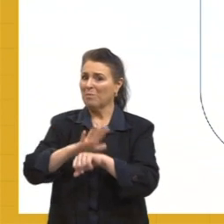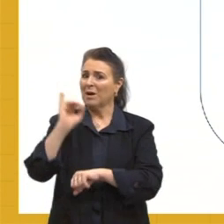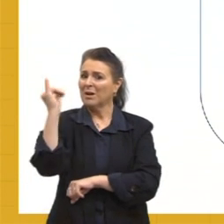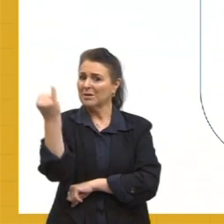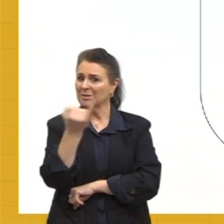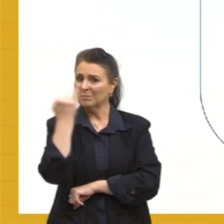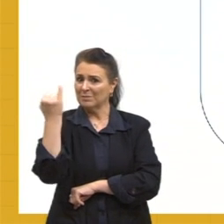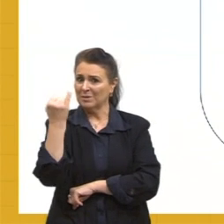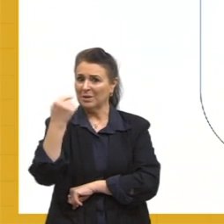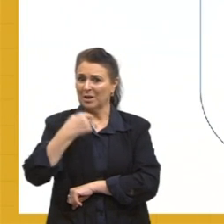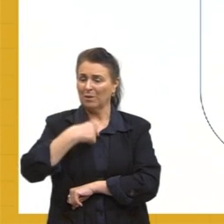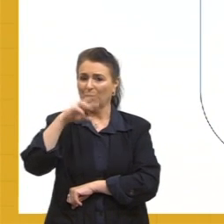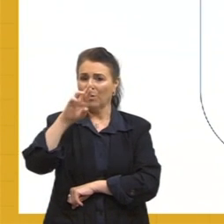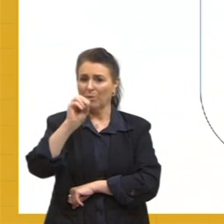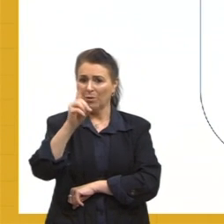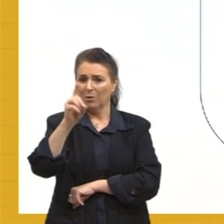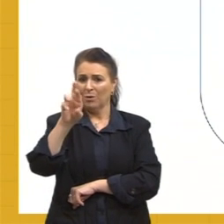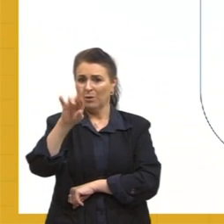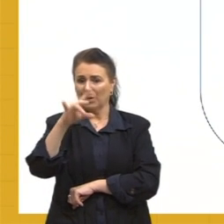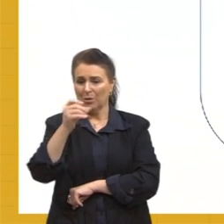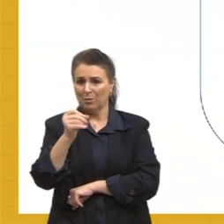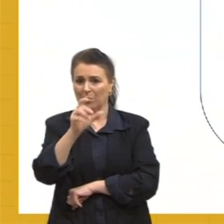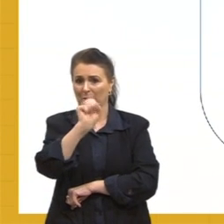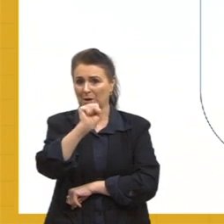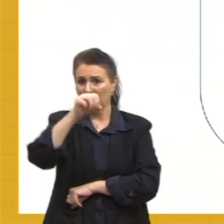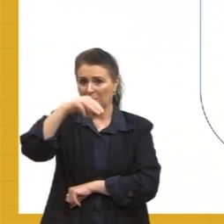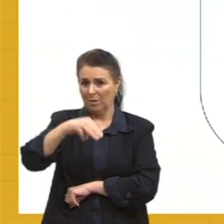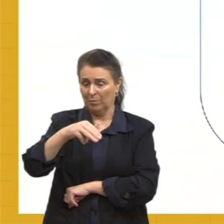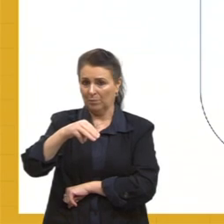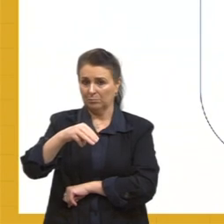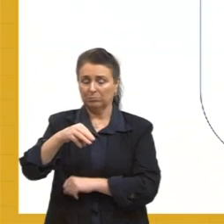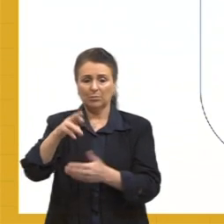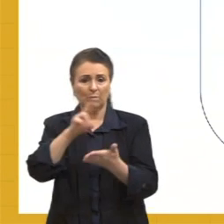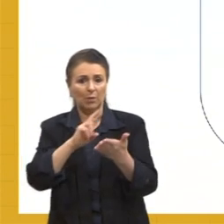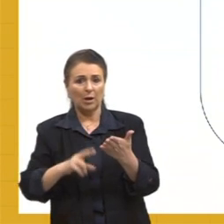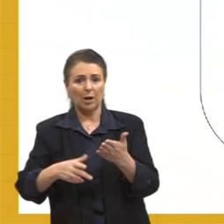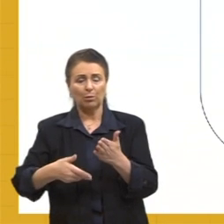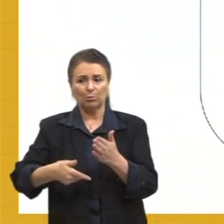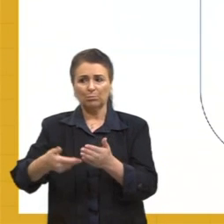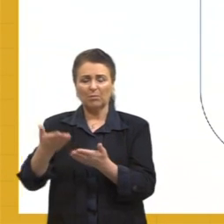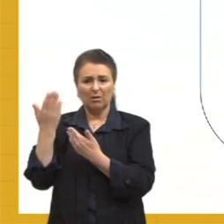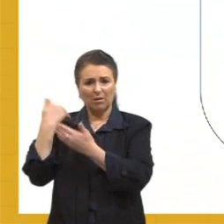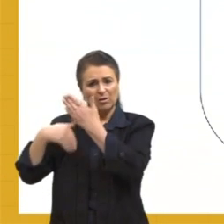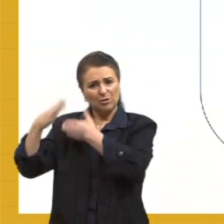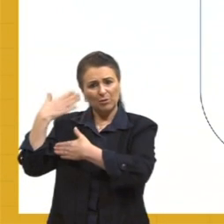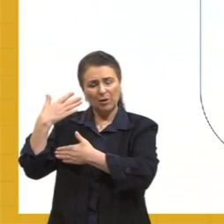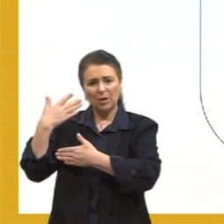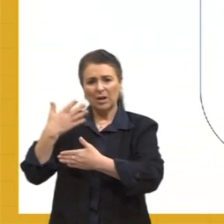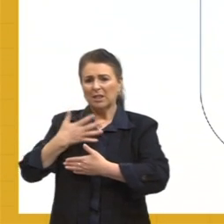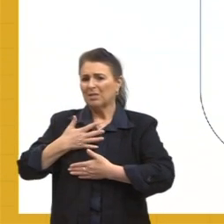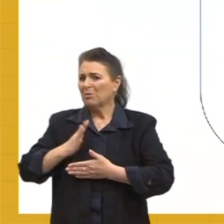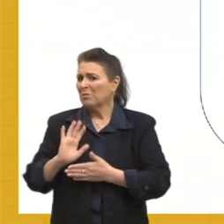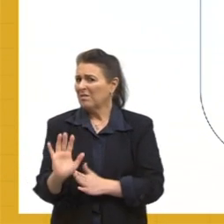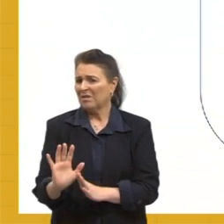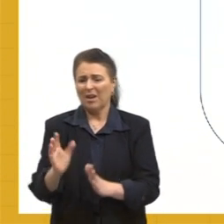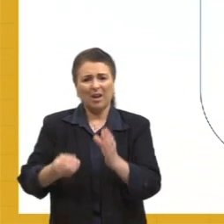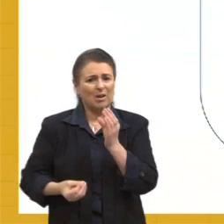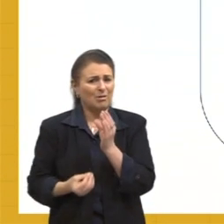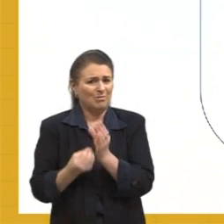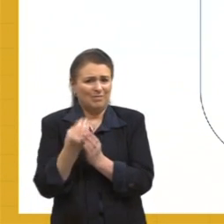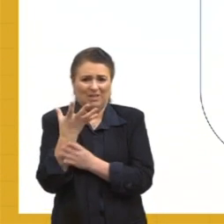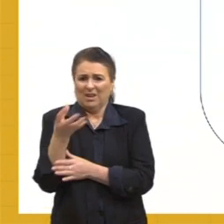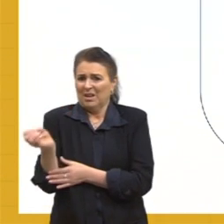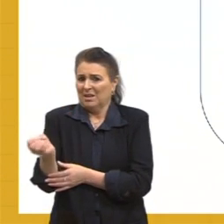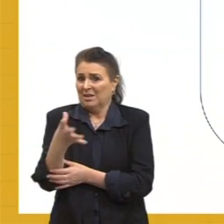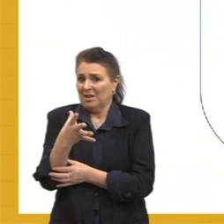Rodrigo SM, relato antigo, este, pois não quero ser modernoso e inventar modismos à guisa de originalidade.